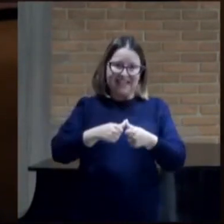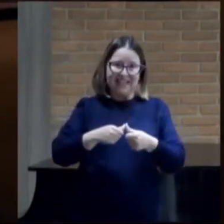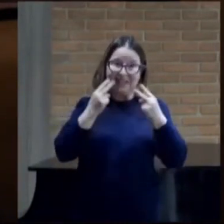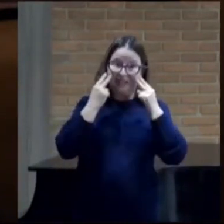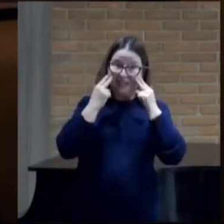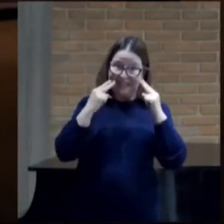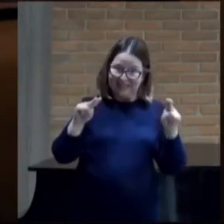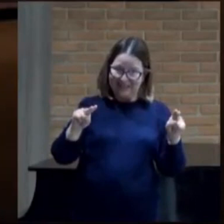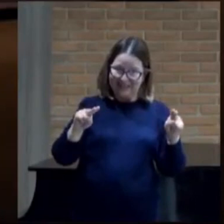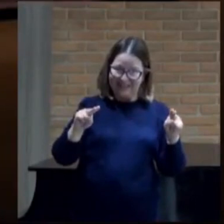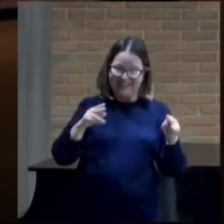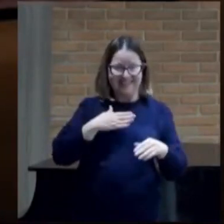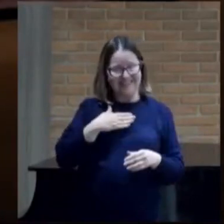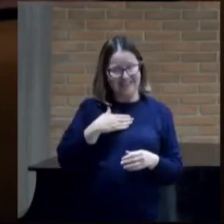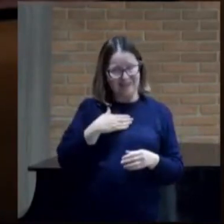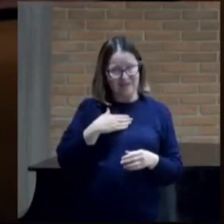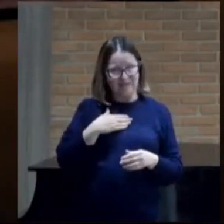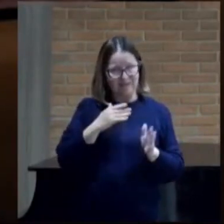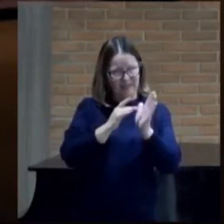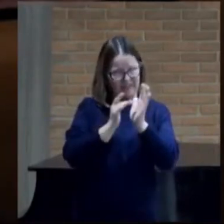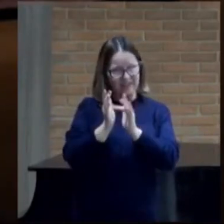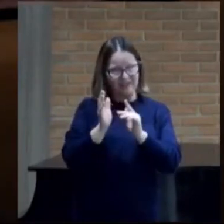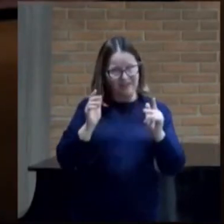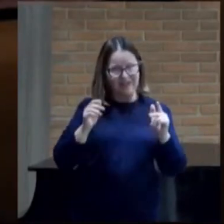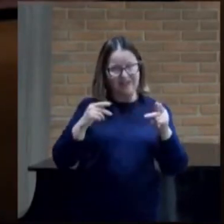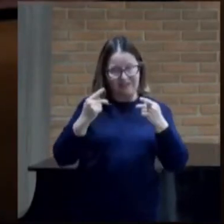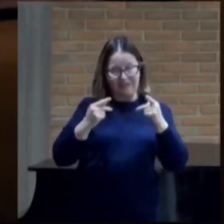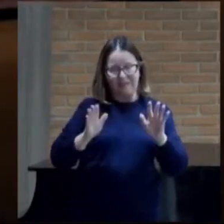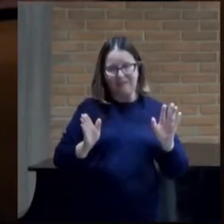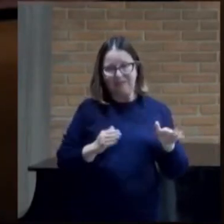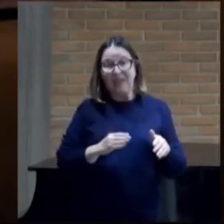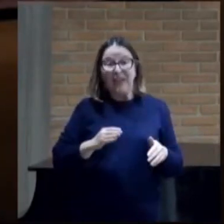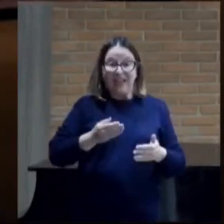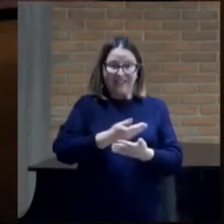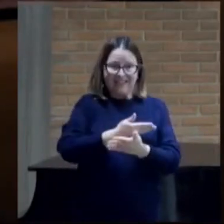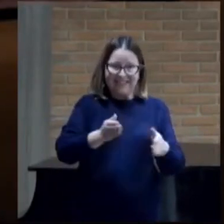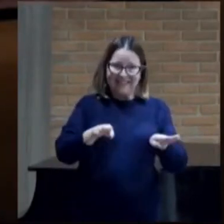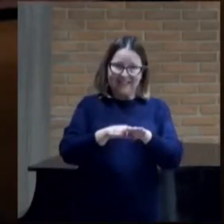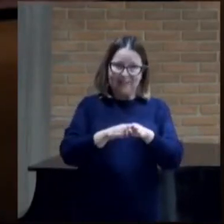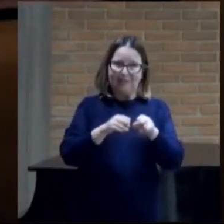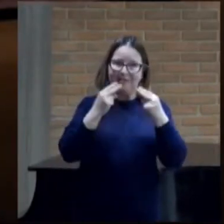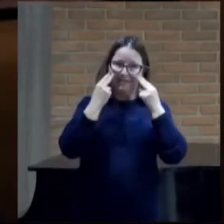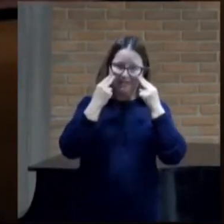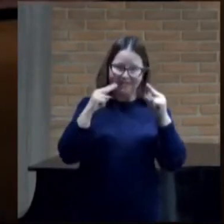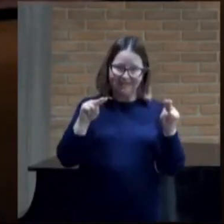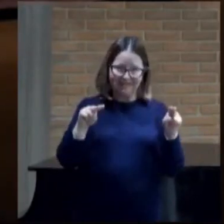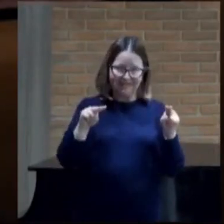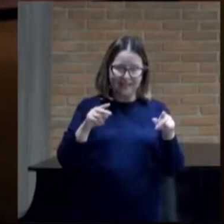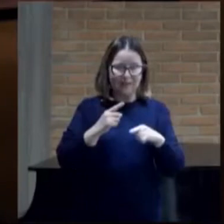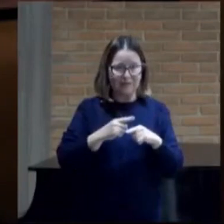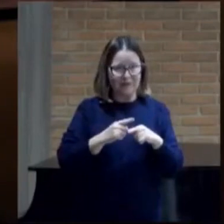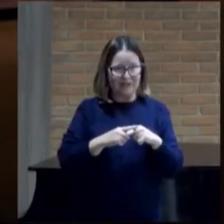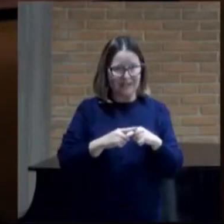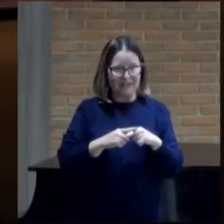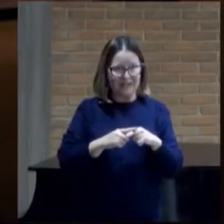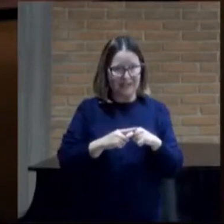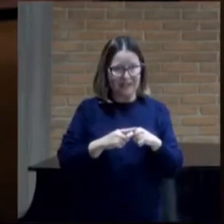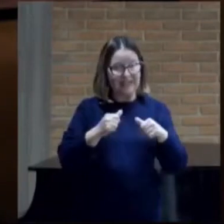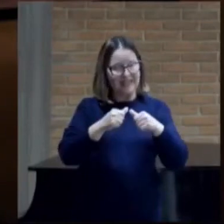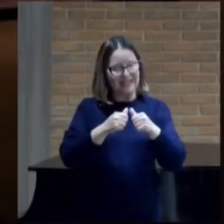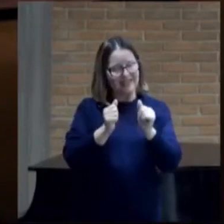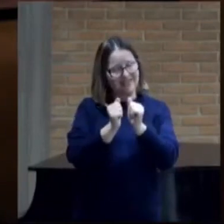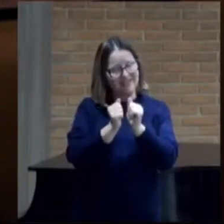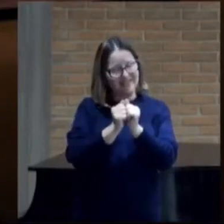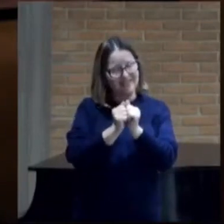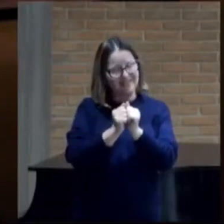testemunho de mim. E vocês também testemunharão, porque estão comigo